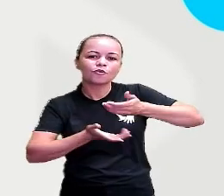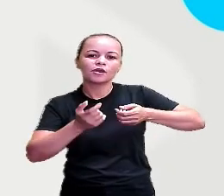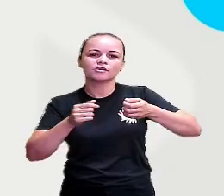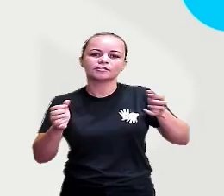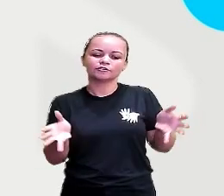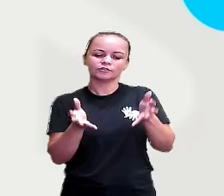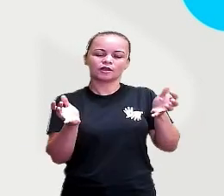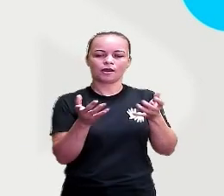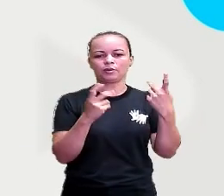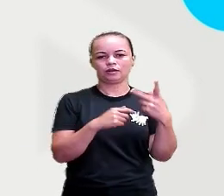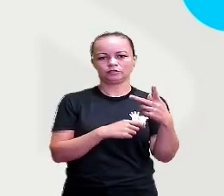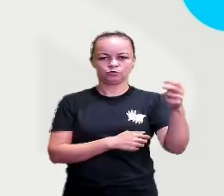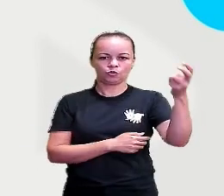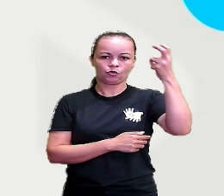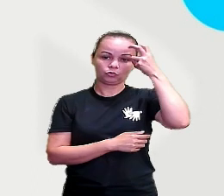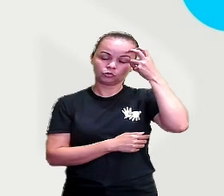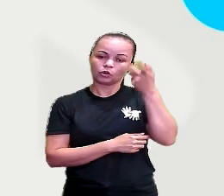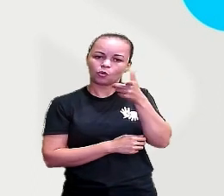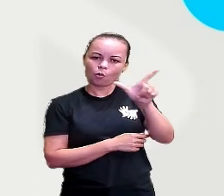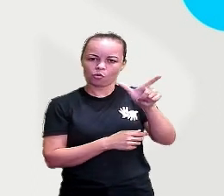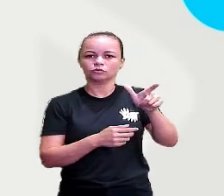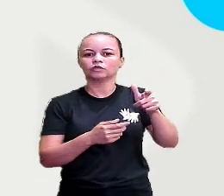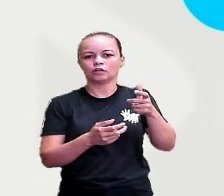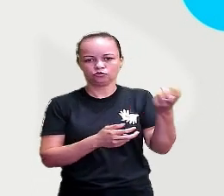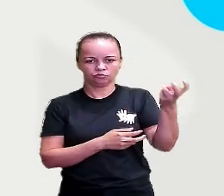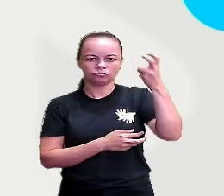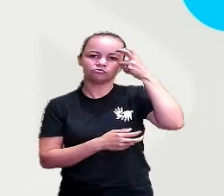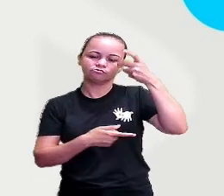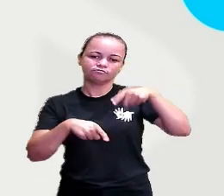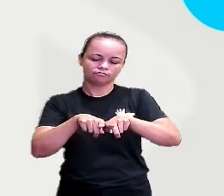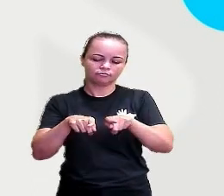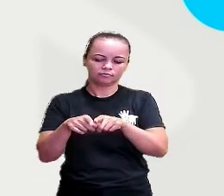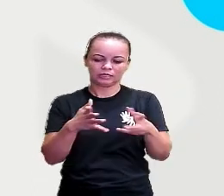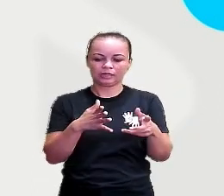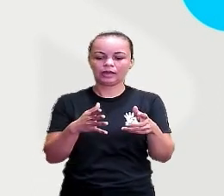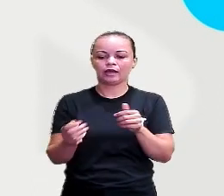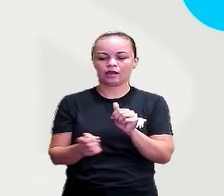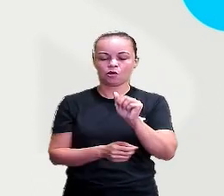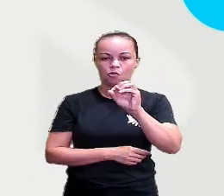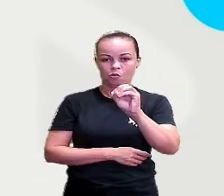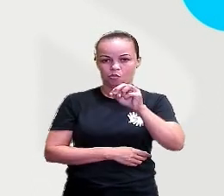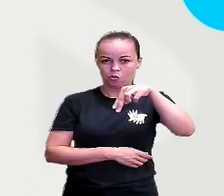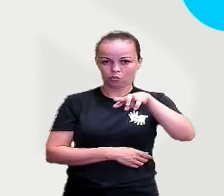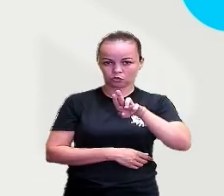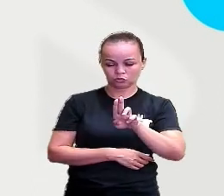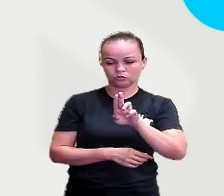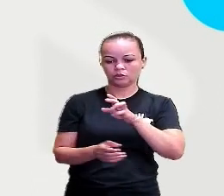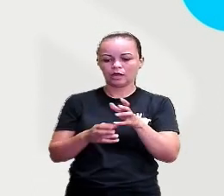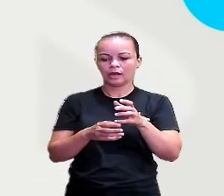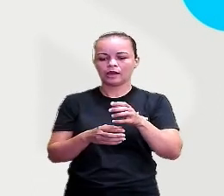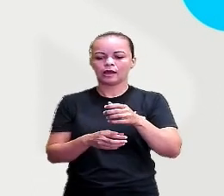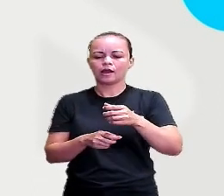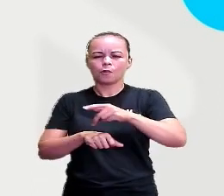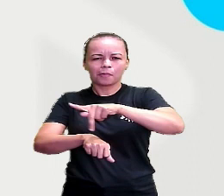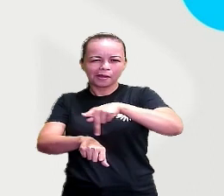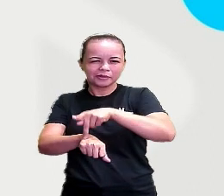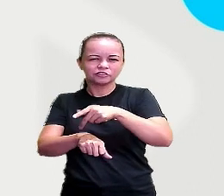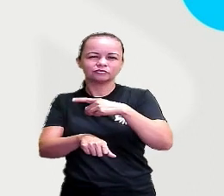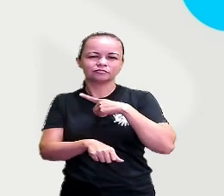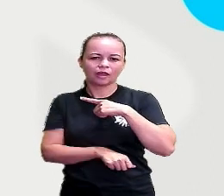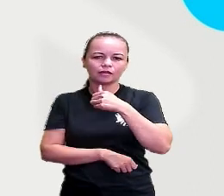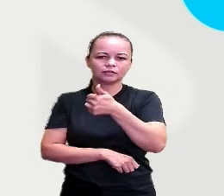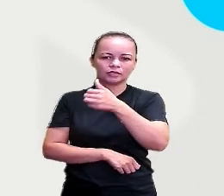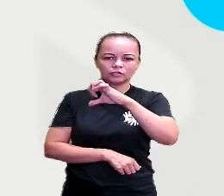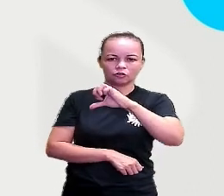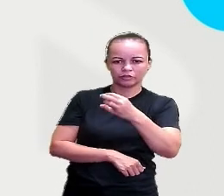sua cultura, né? Então, segundo a Organização das Nações Unidas, a ONU, há 193 países no mundo atualmente.